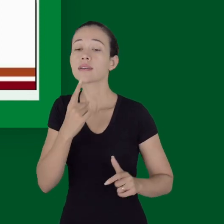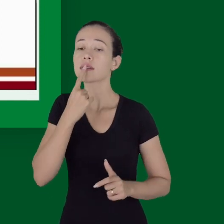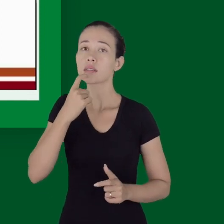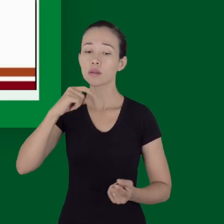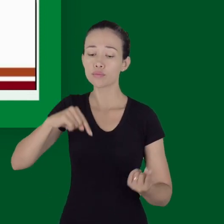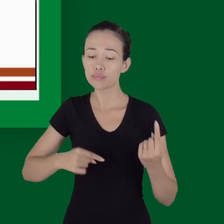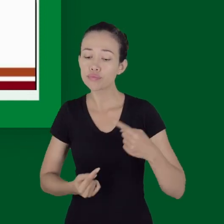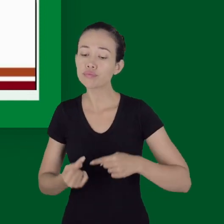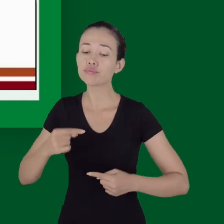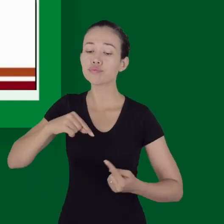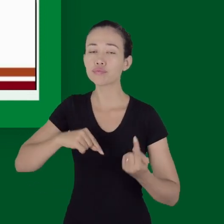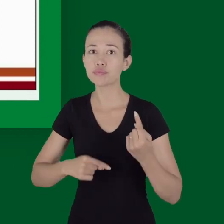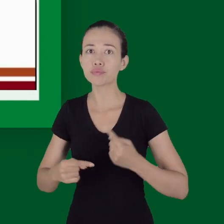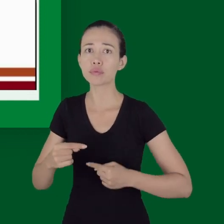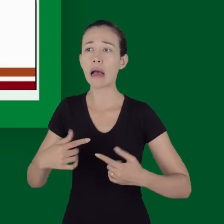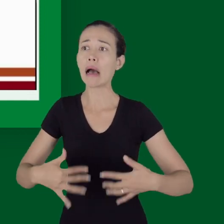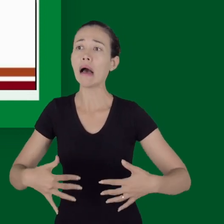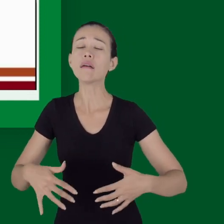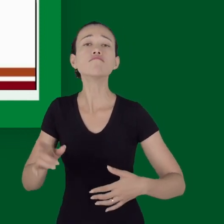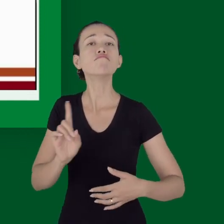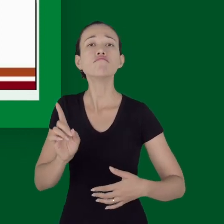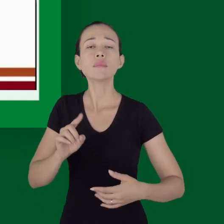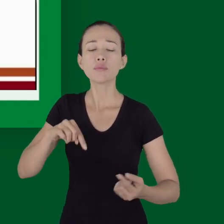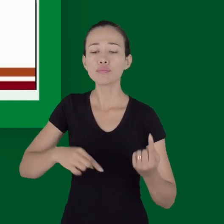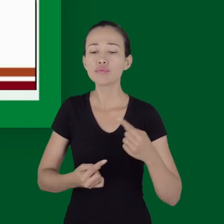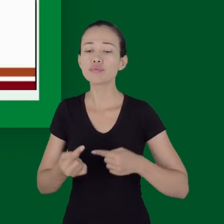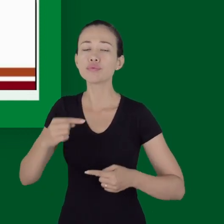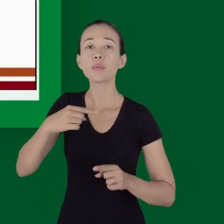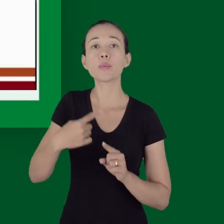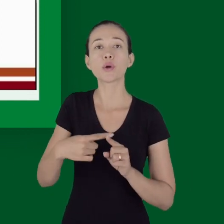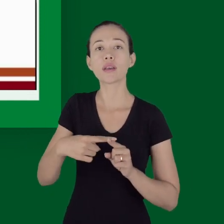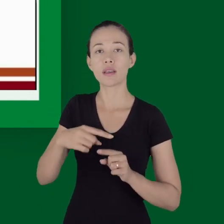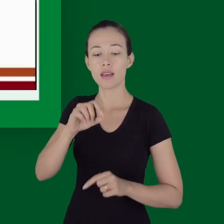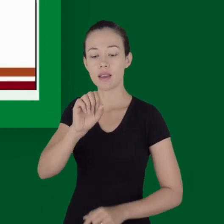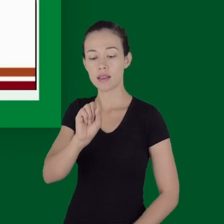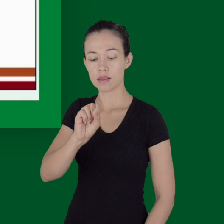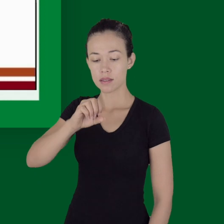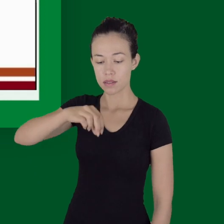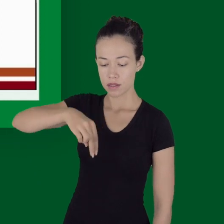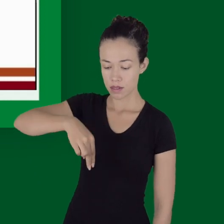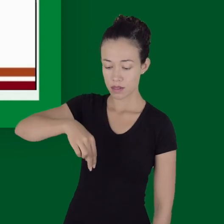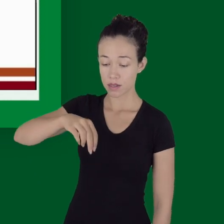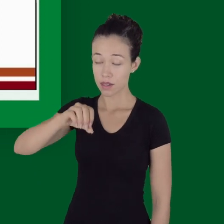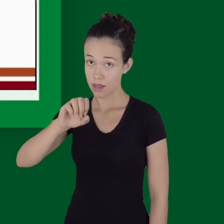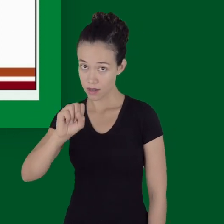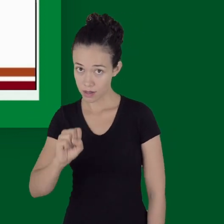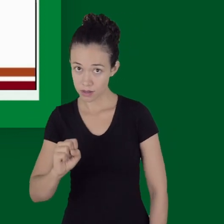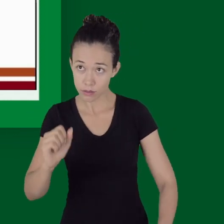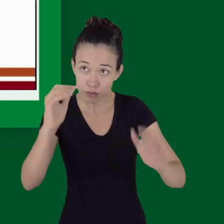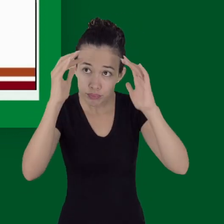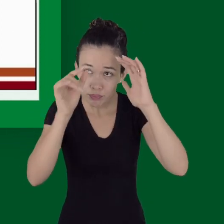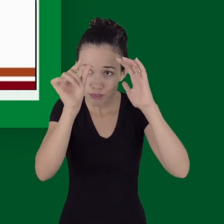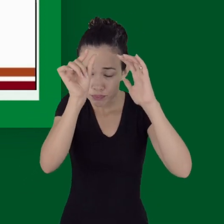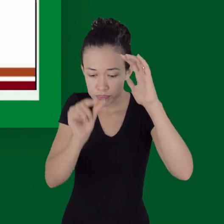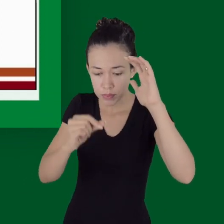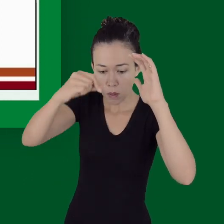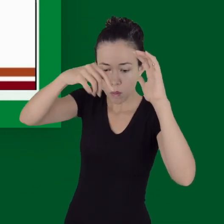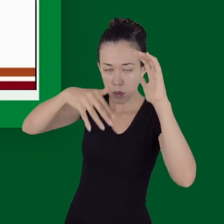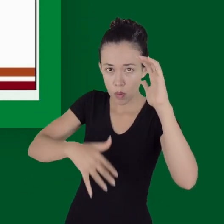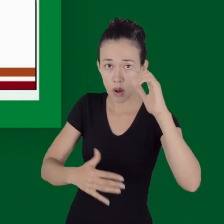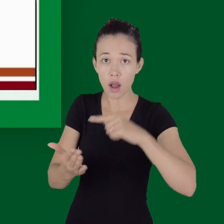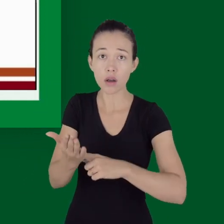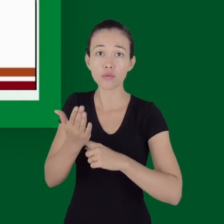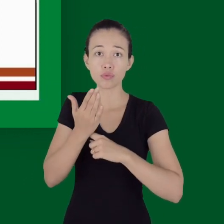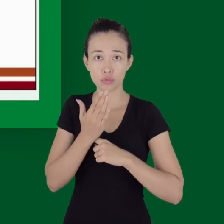por meio da ativação do sistema nervoso simpático e, dessa forma, vai conseguir manter níveis normais de pressão arterial.